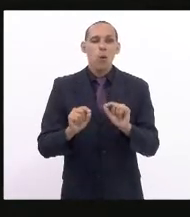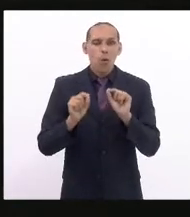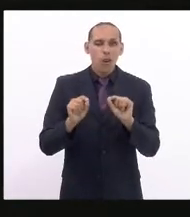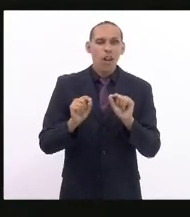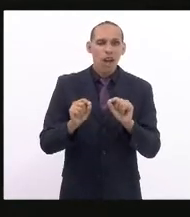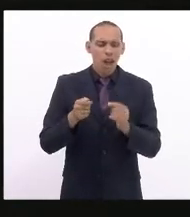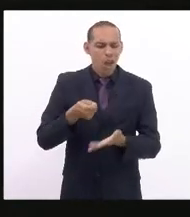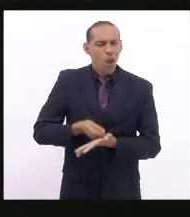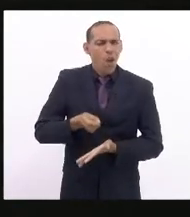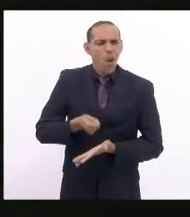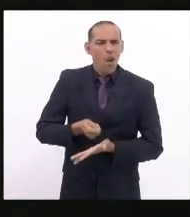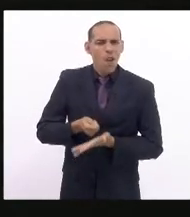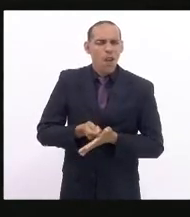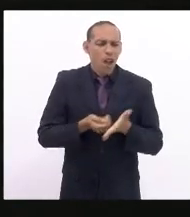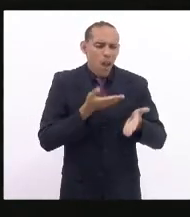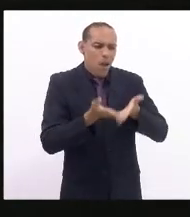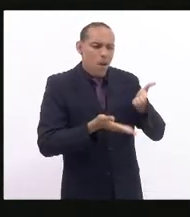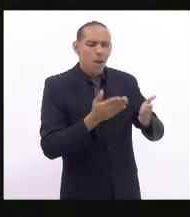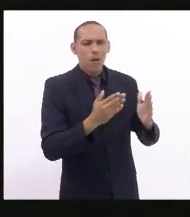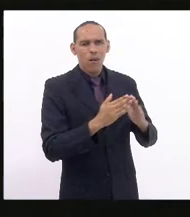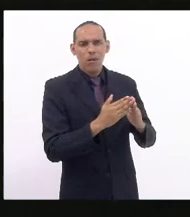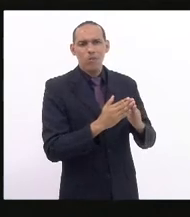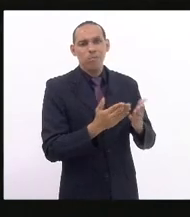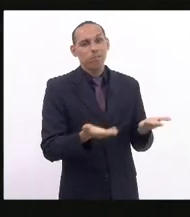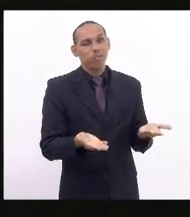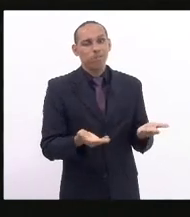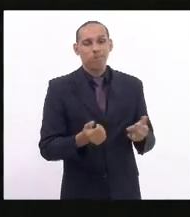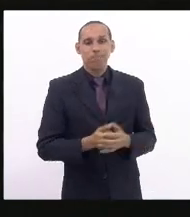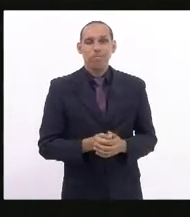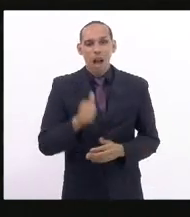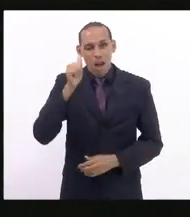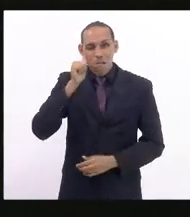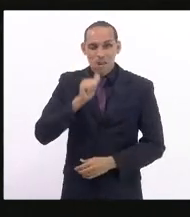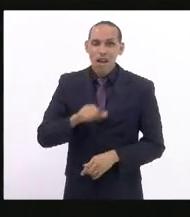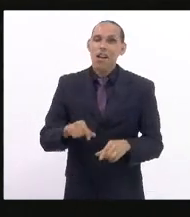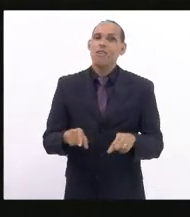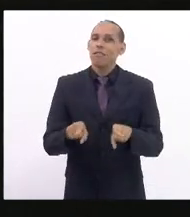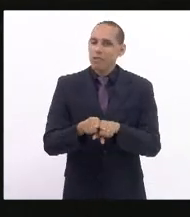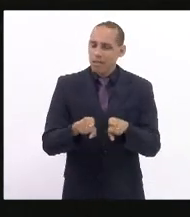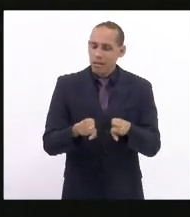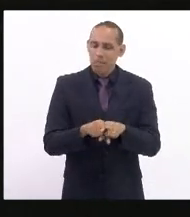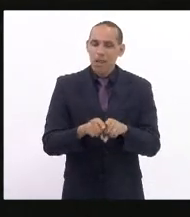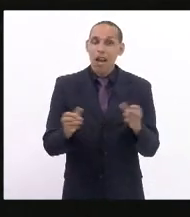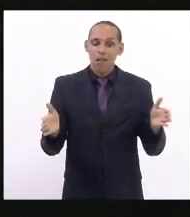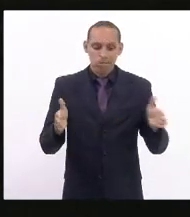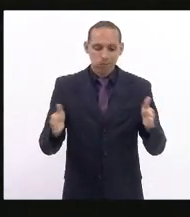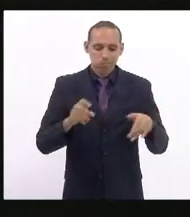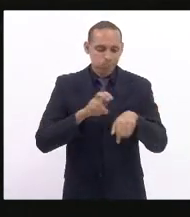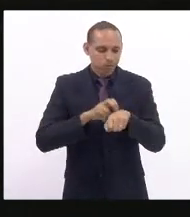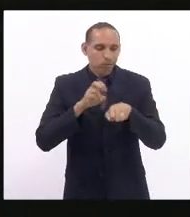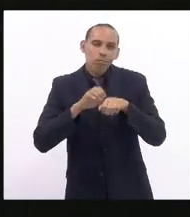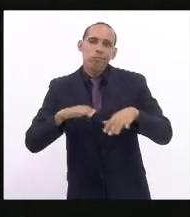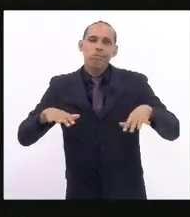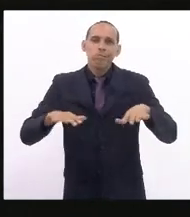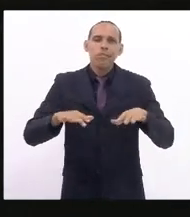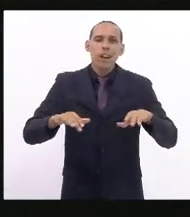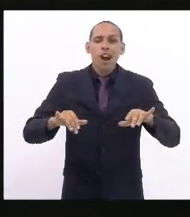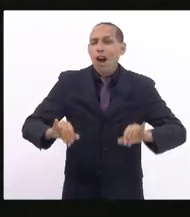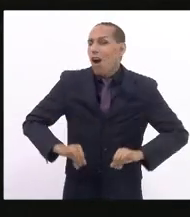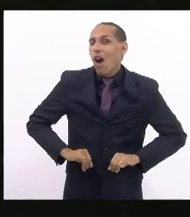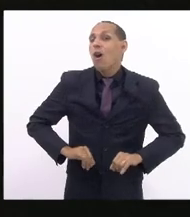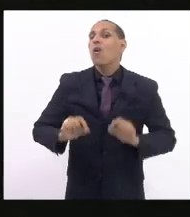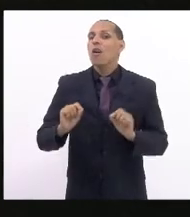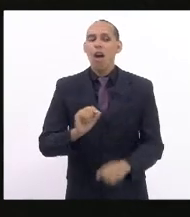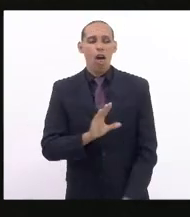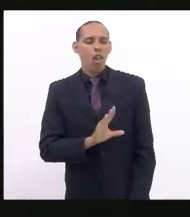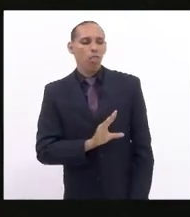a obrigação de cuidar da casa. As mulheres também, em tempos de pandemia, foram vítimas de assédio,